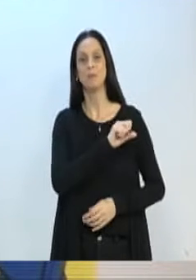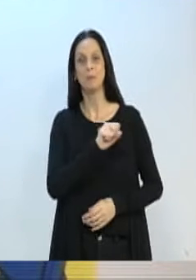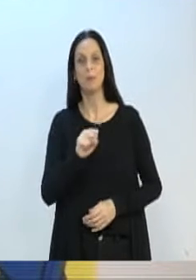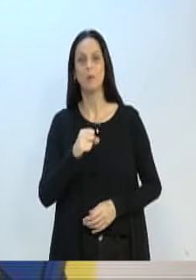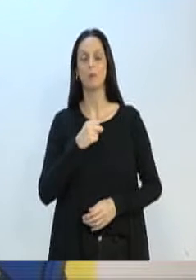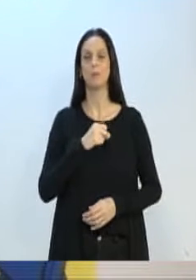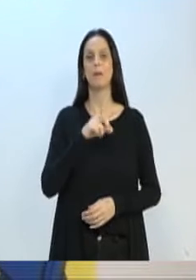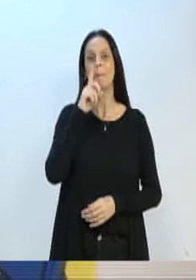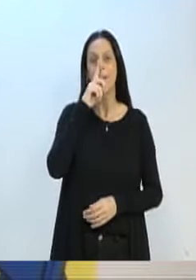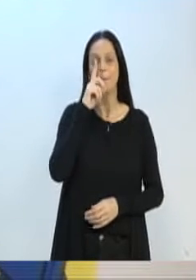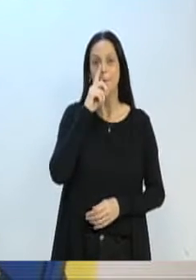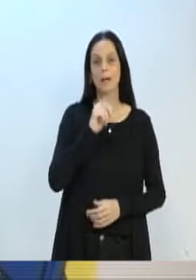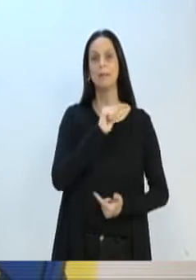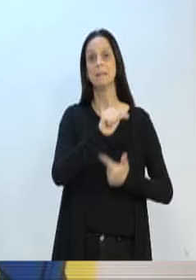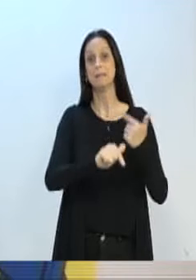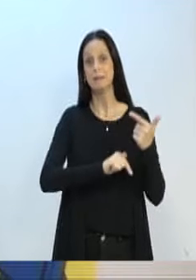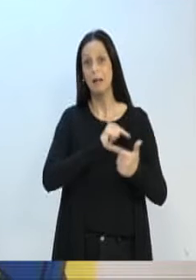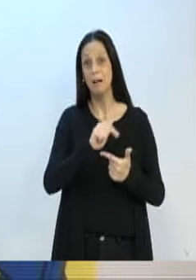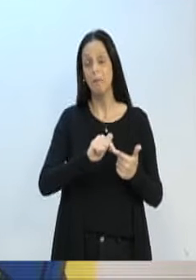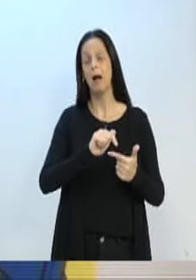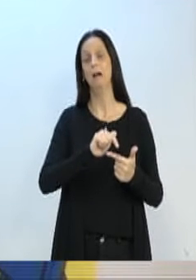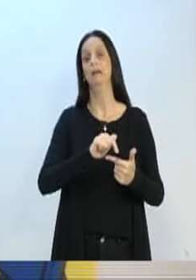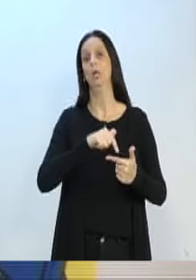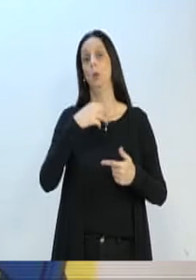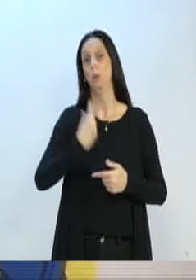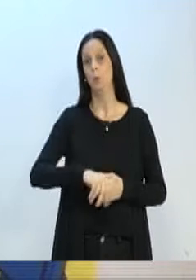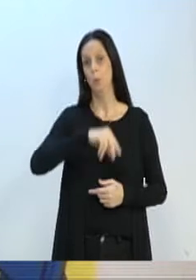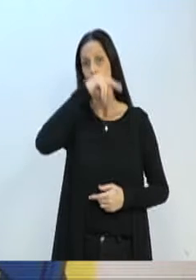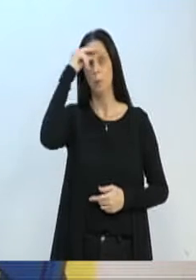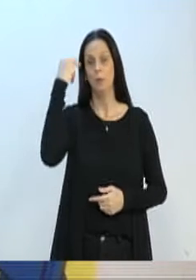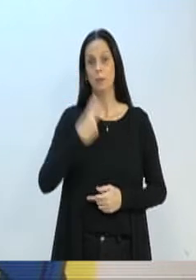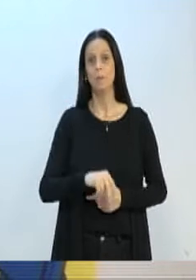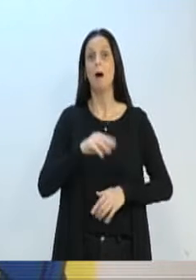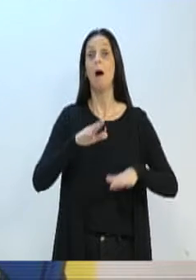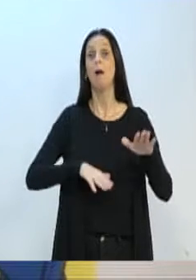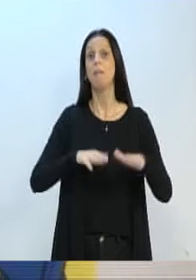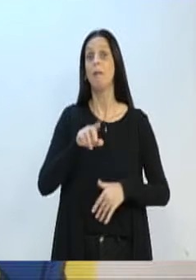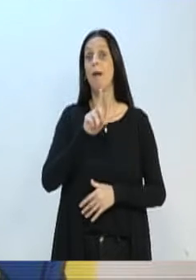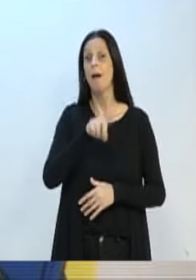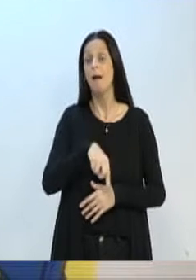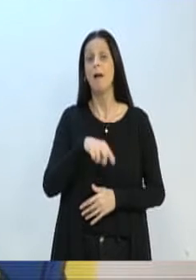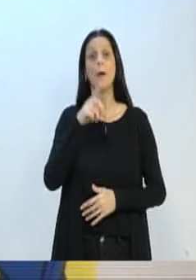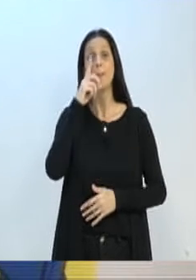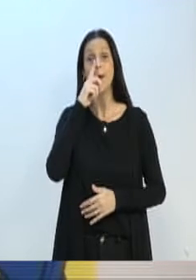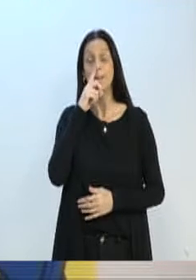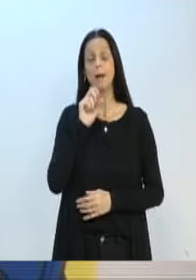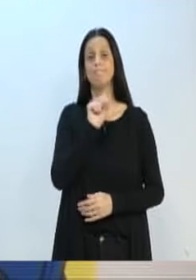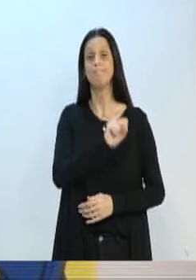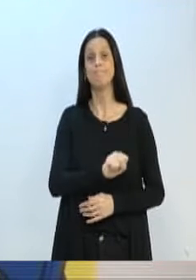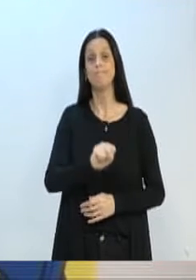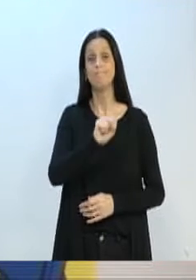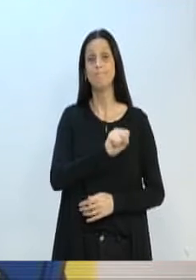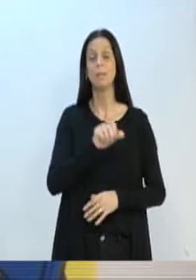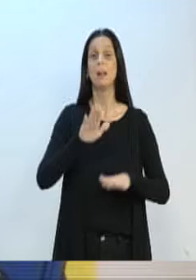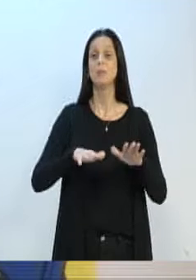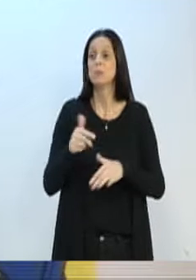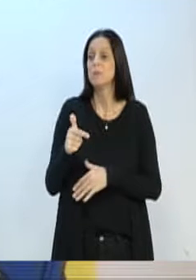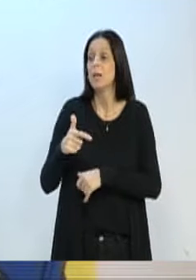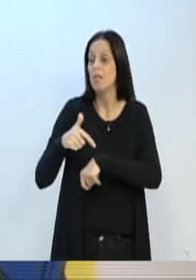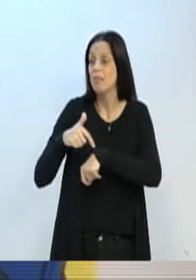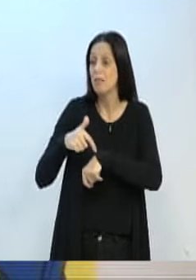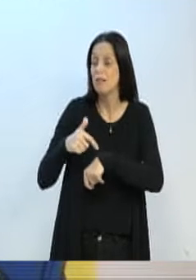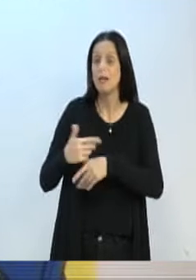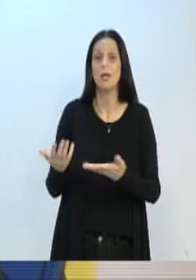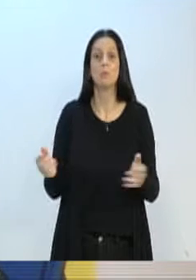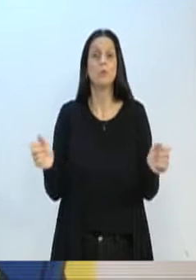jornadas de trabalho. Mães solteiras que muitas das vezes sequer conseguem tempo para estar